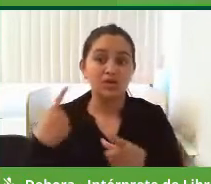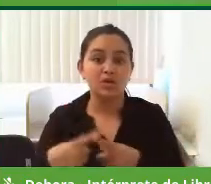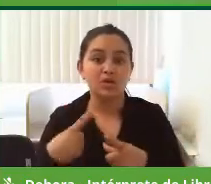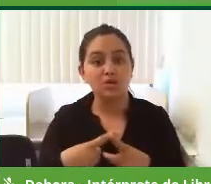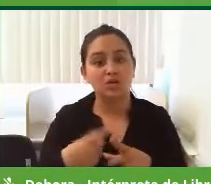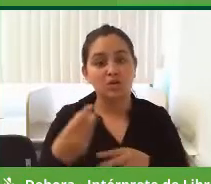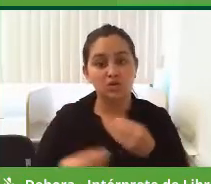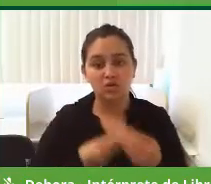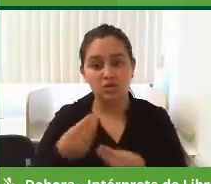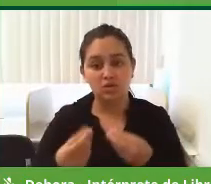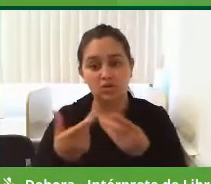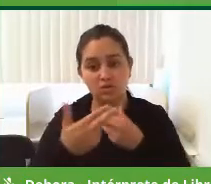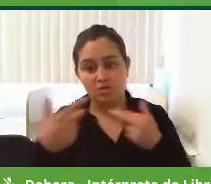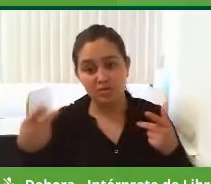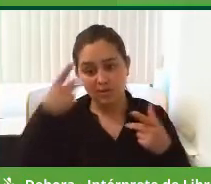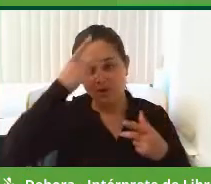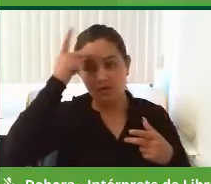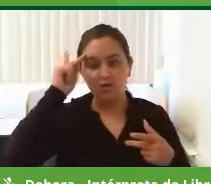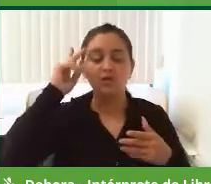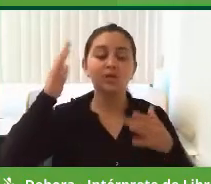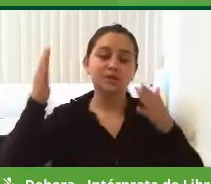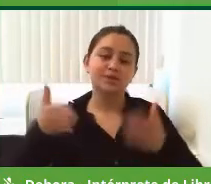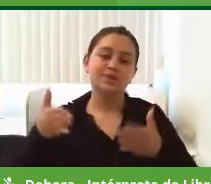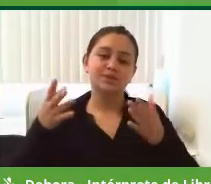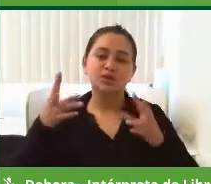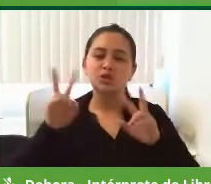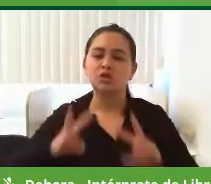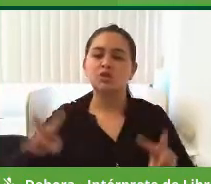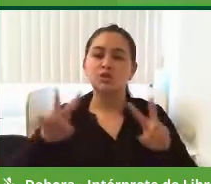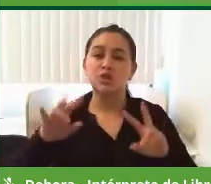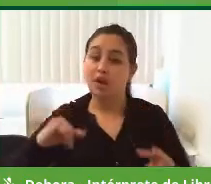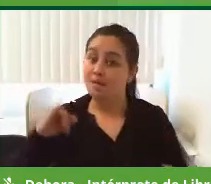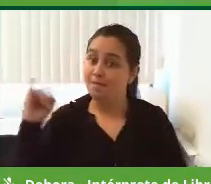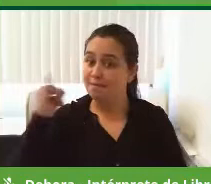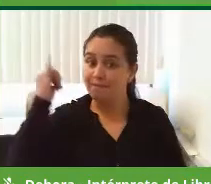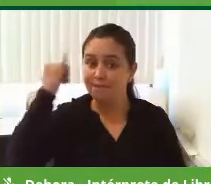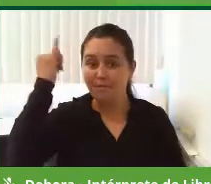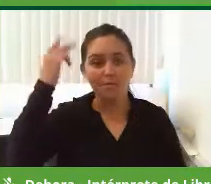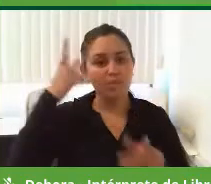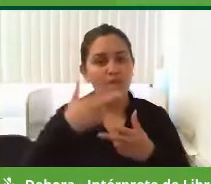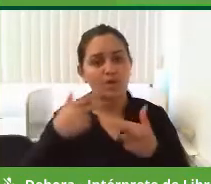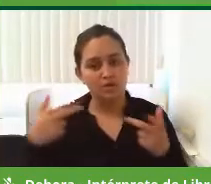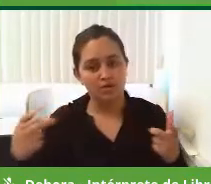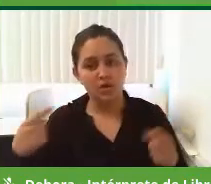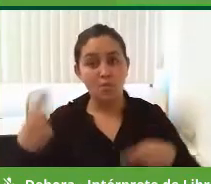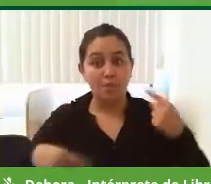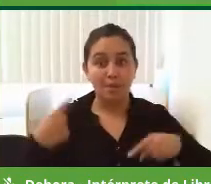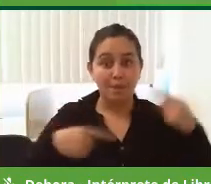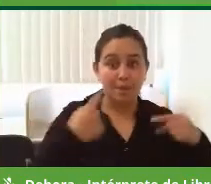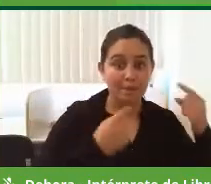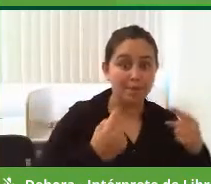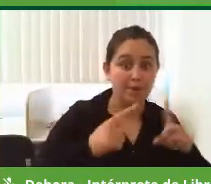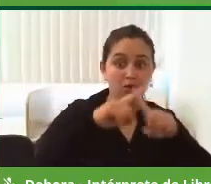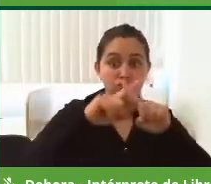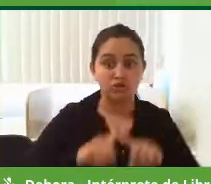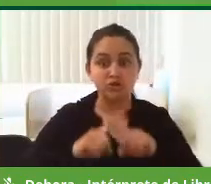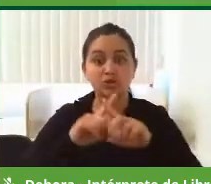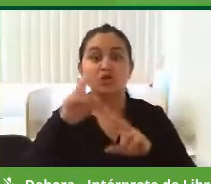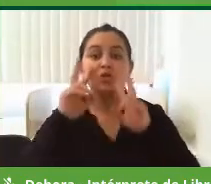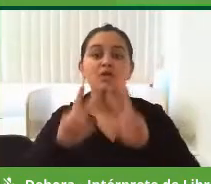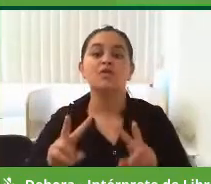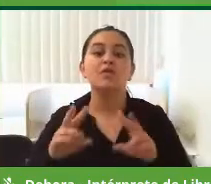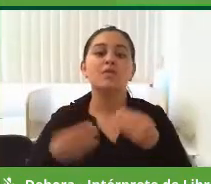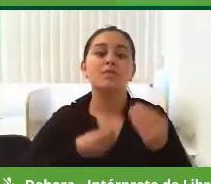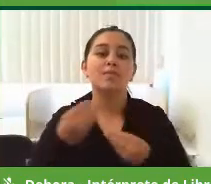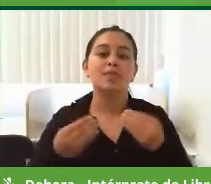vários candidatos que hoje nós consideramos importante, essa disputa, é que vai pulverizar bastante